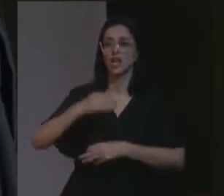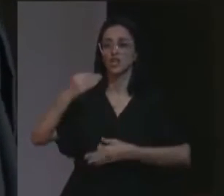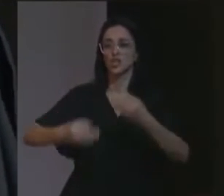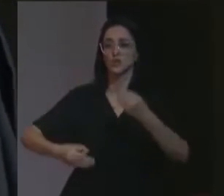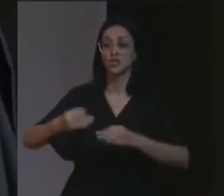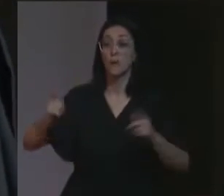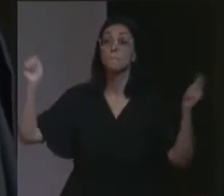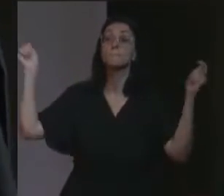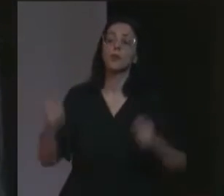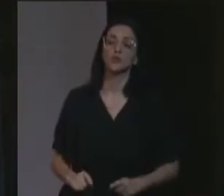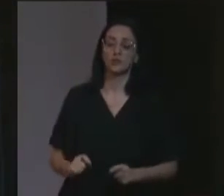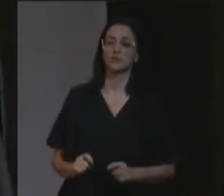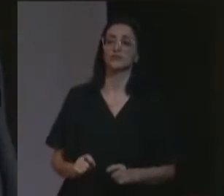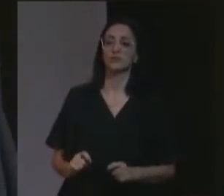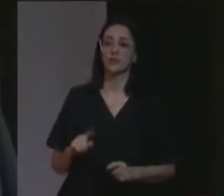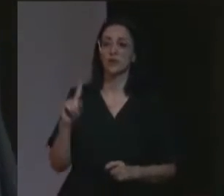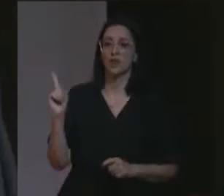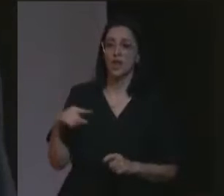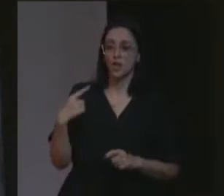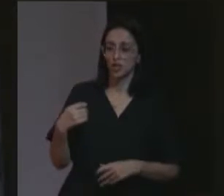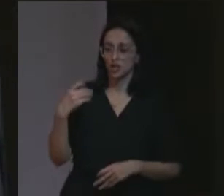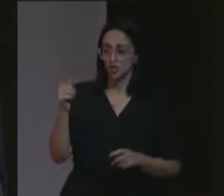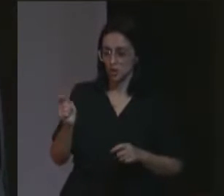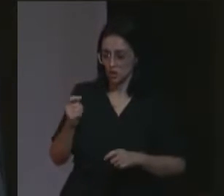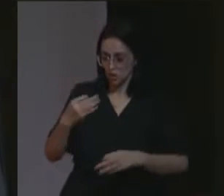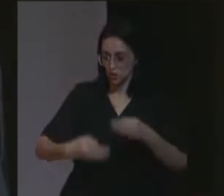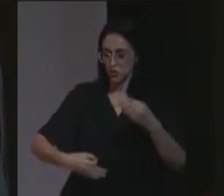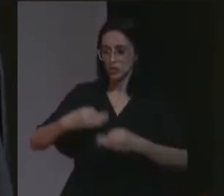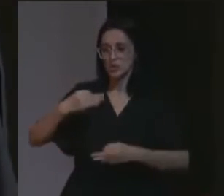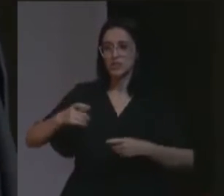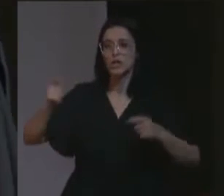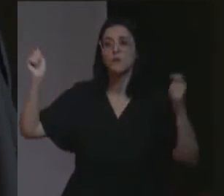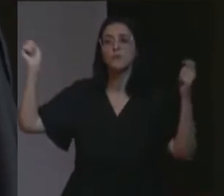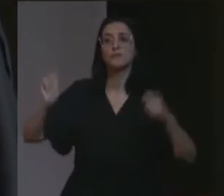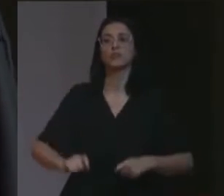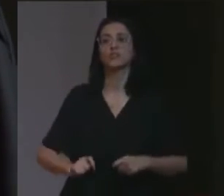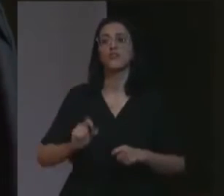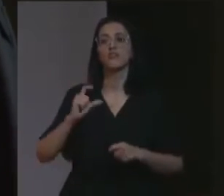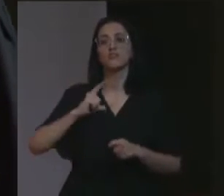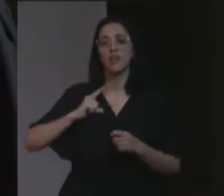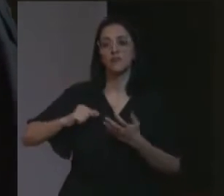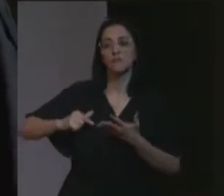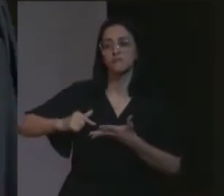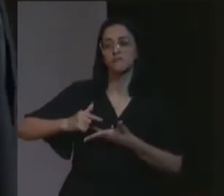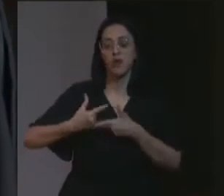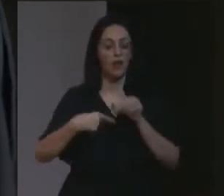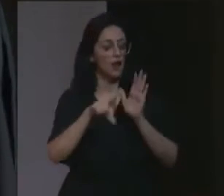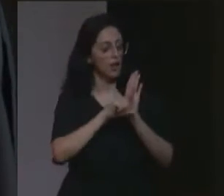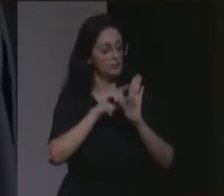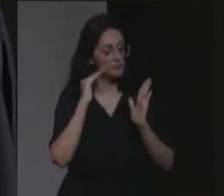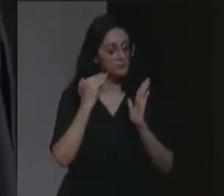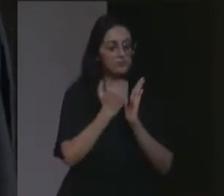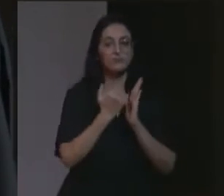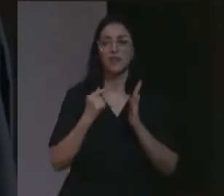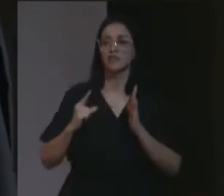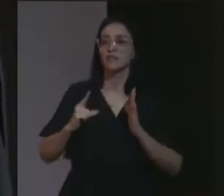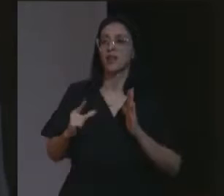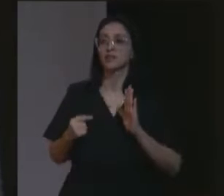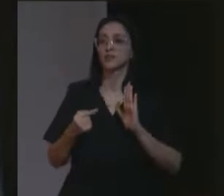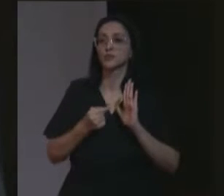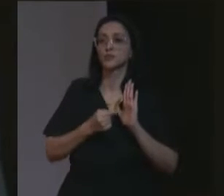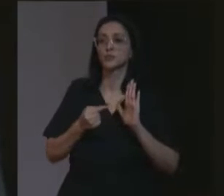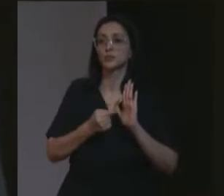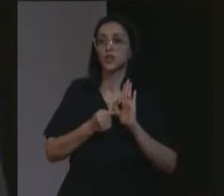possível, e a justiça possível, é aquela que contém, previsão legal, é aquela que, está,